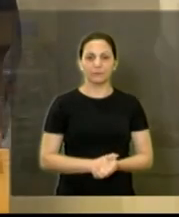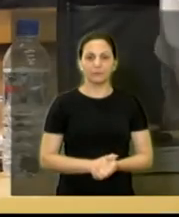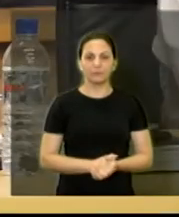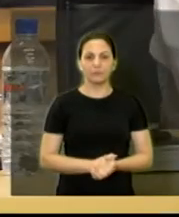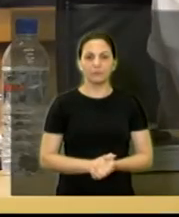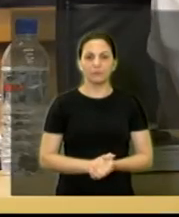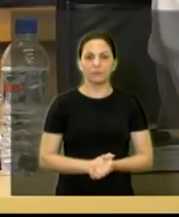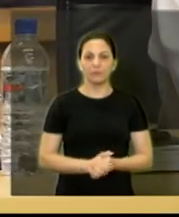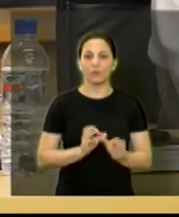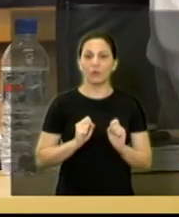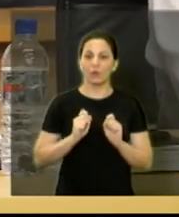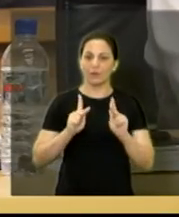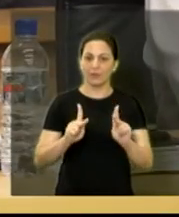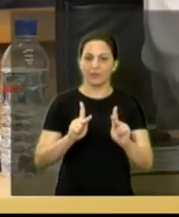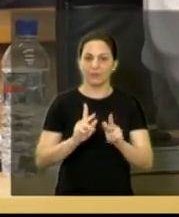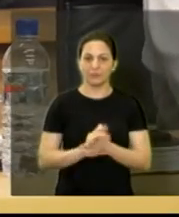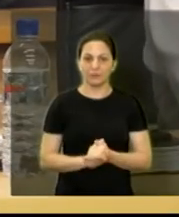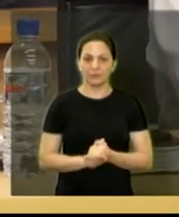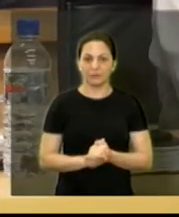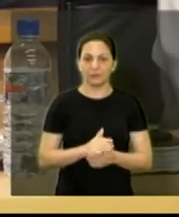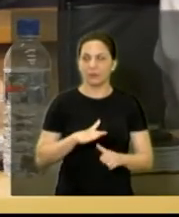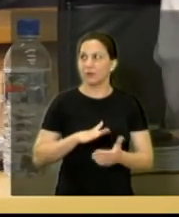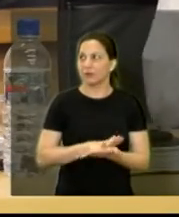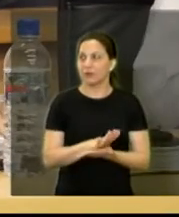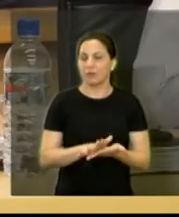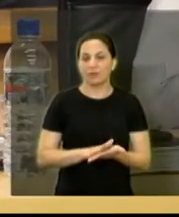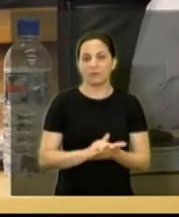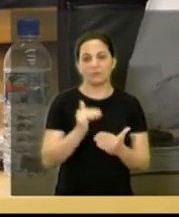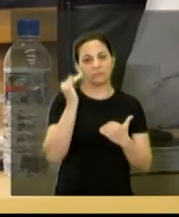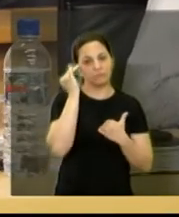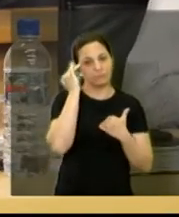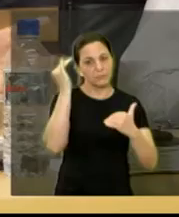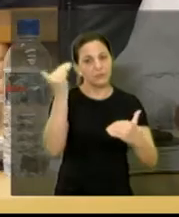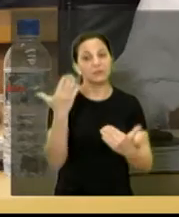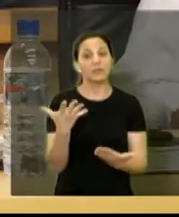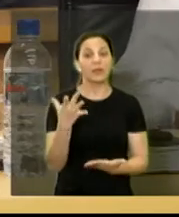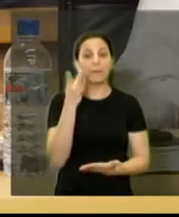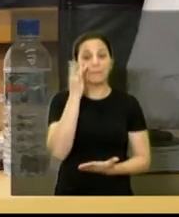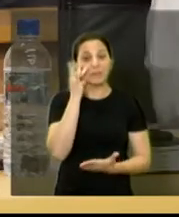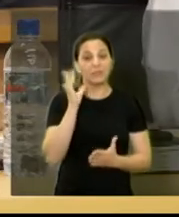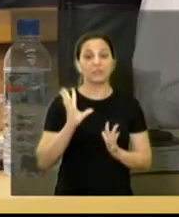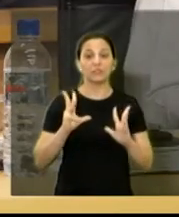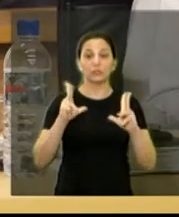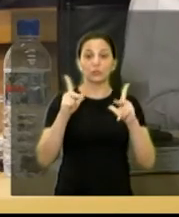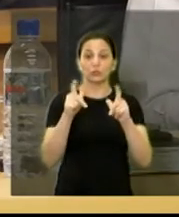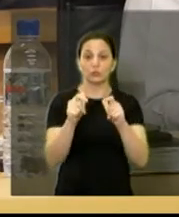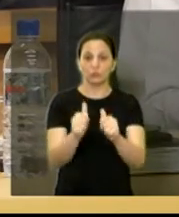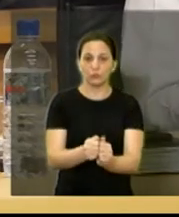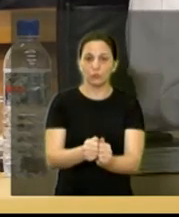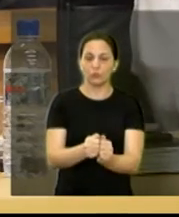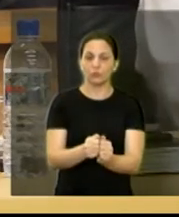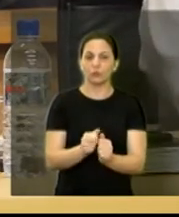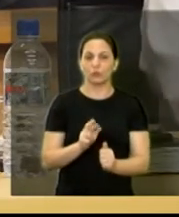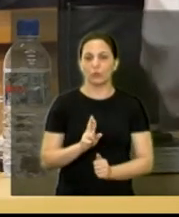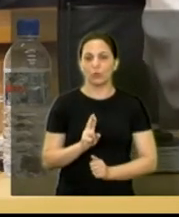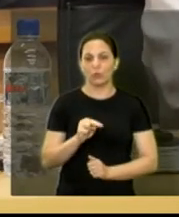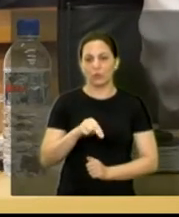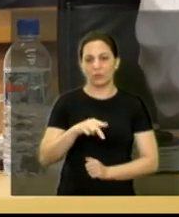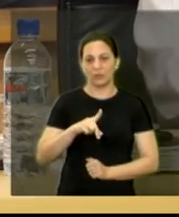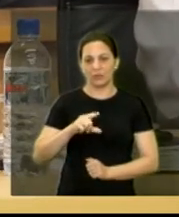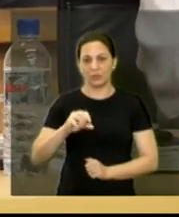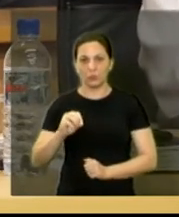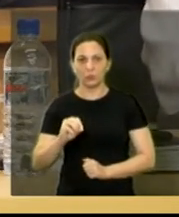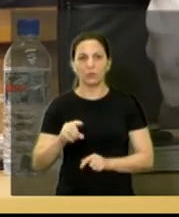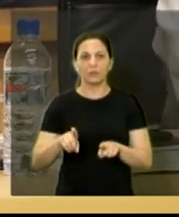perfeito ok mais nada então quero agradecer a presença de todos já agradecer aqui o Ronaldo e o Paulo